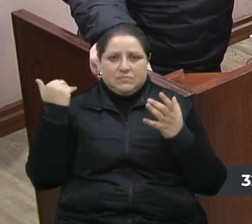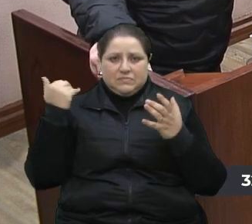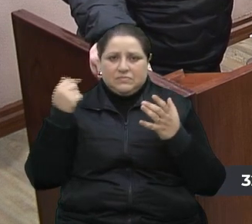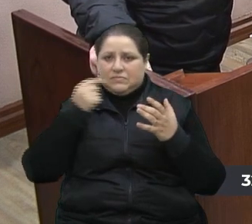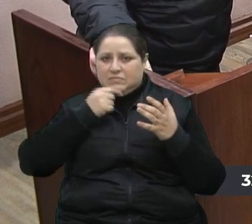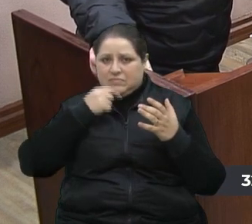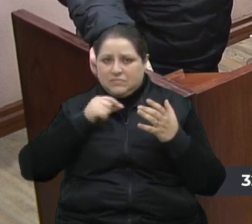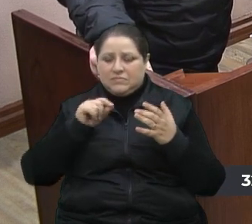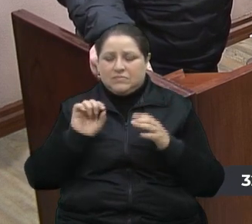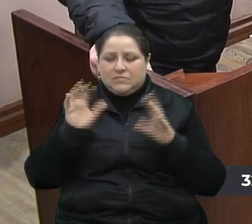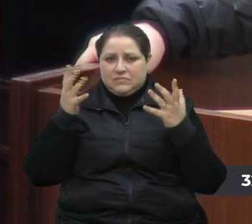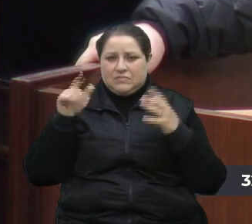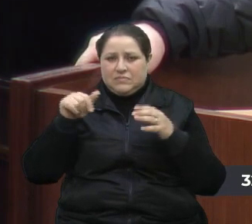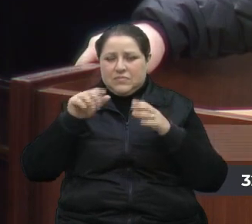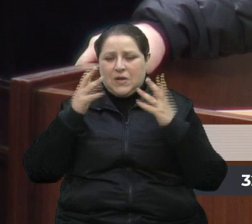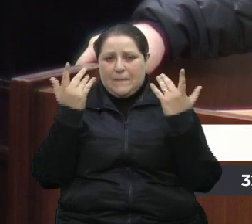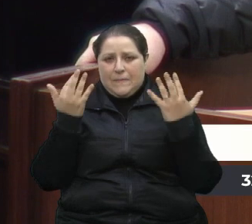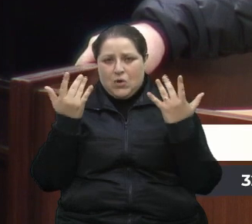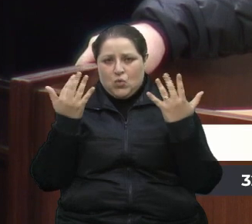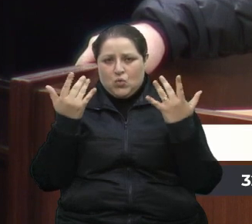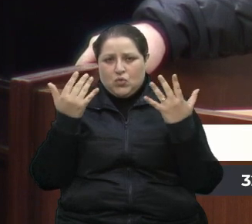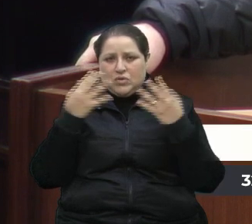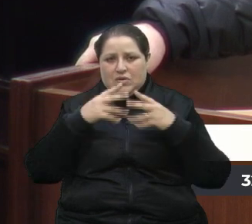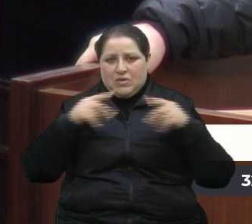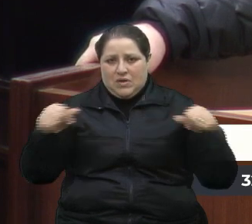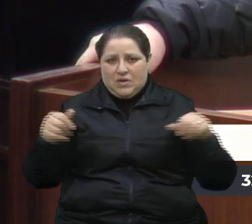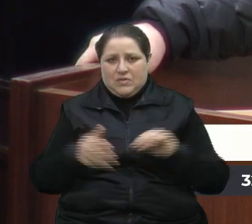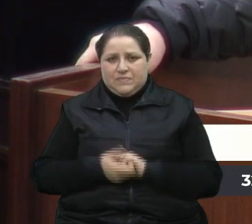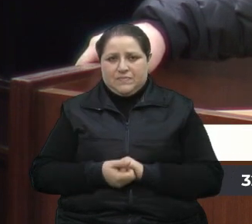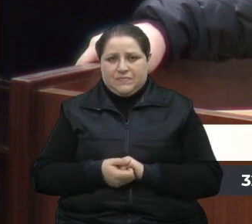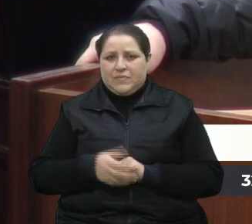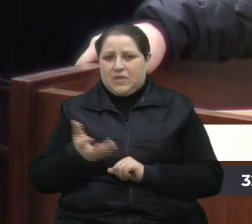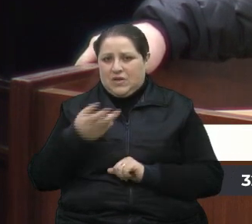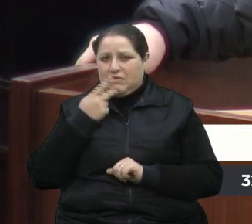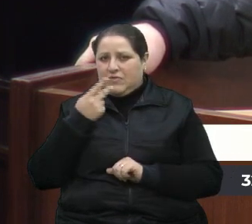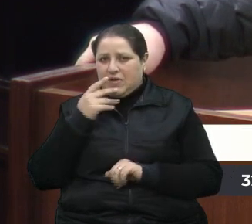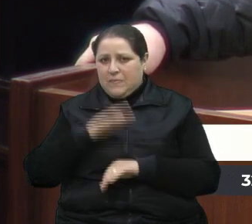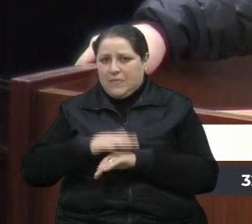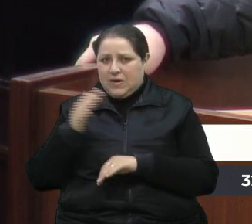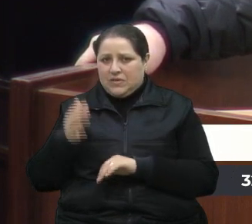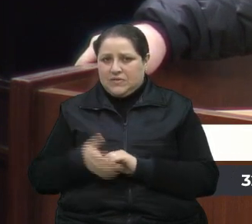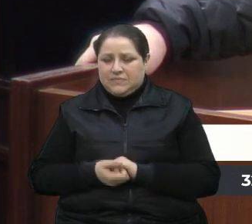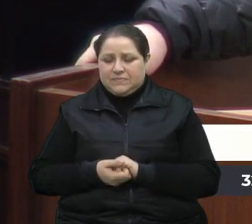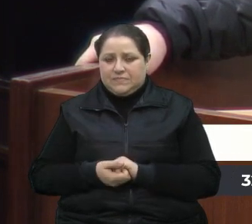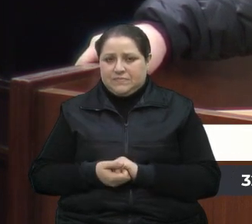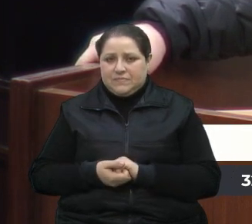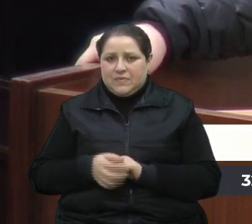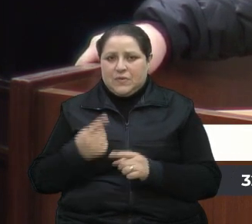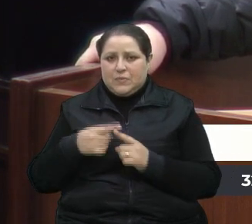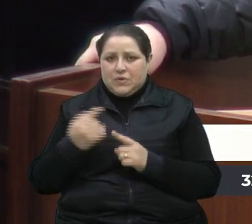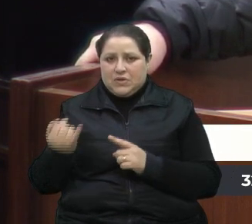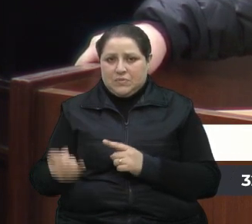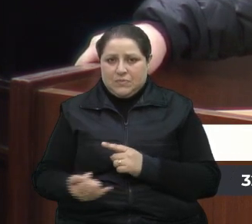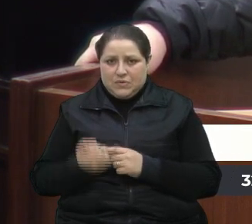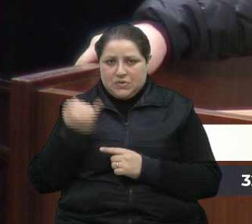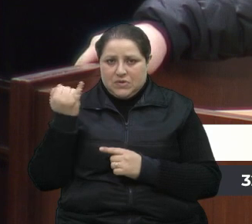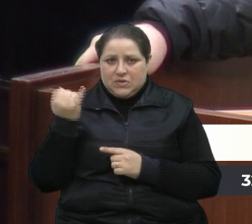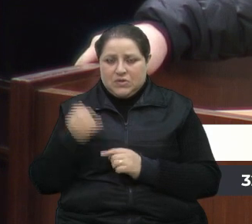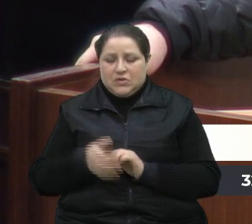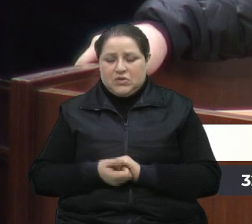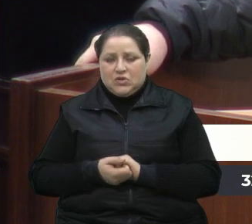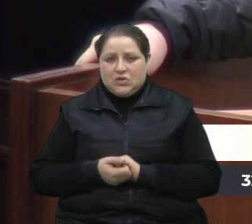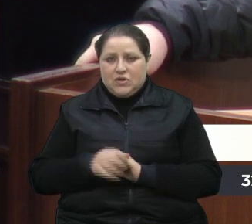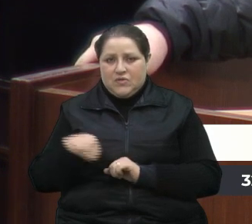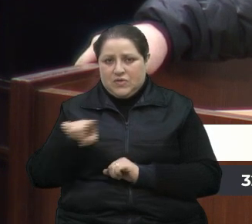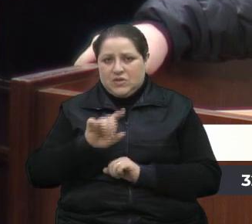Caxias do Sul, que foi o Mãos da Terra. E eu gostaria aqui de falar um pouquinho mais, porque é muito importante que os